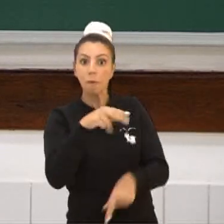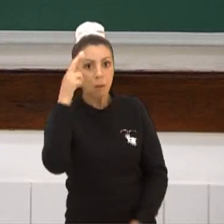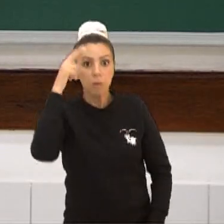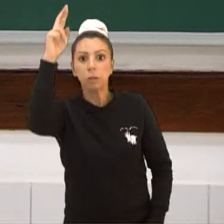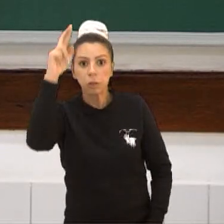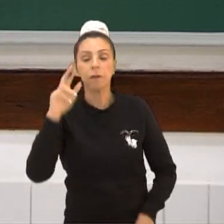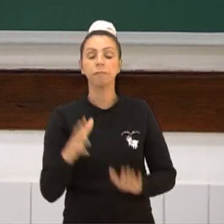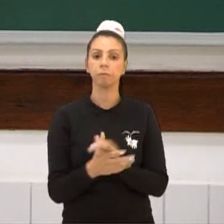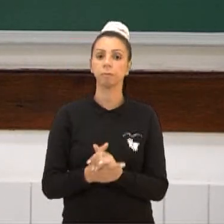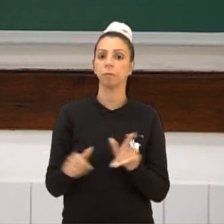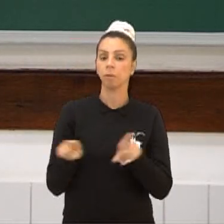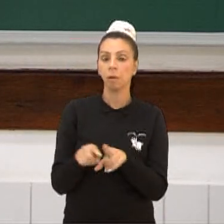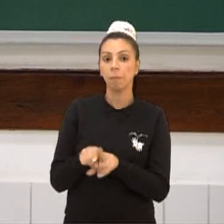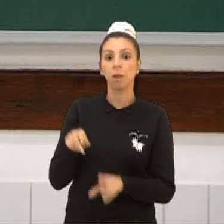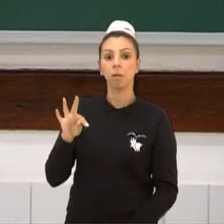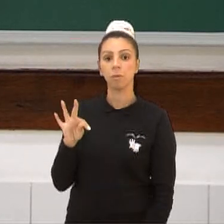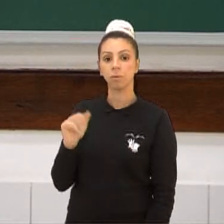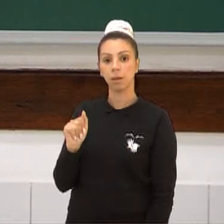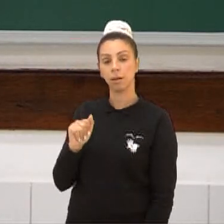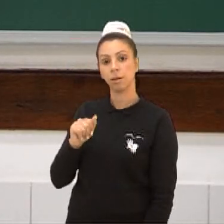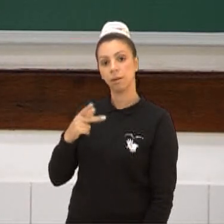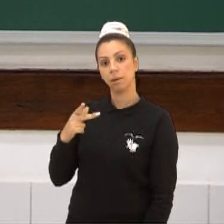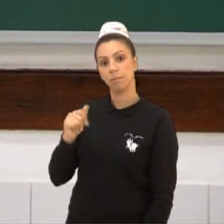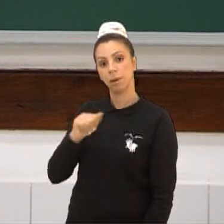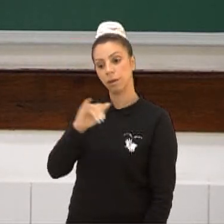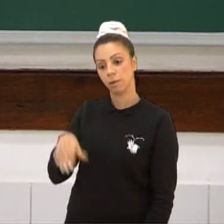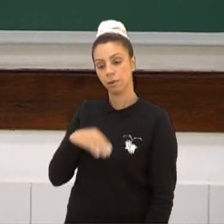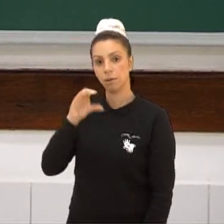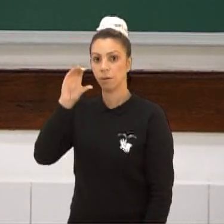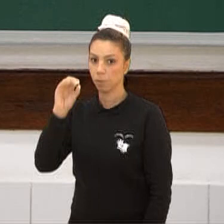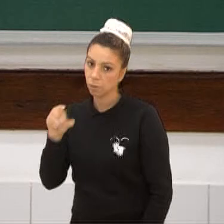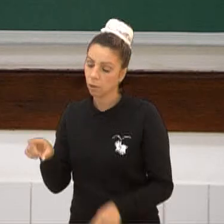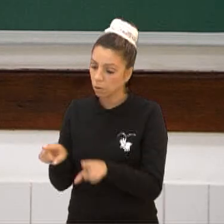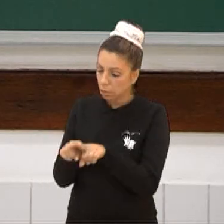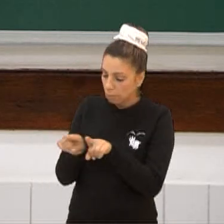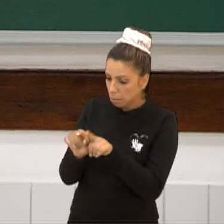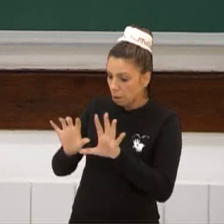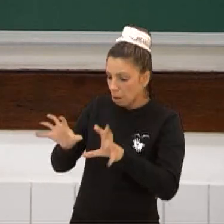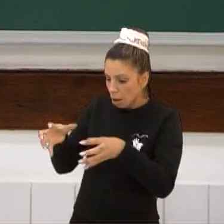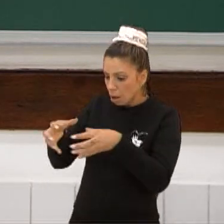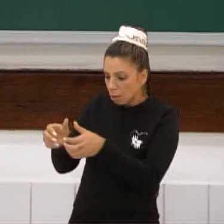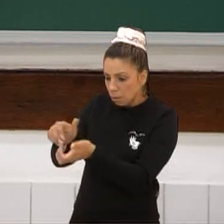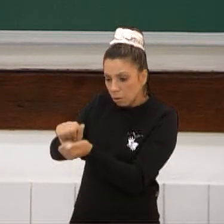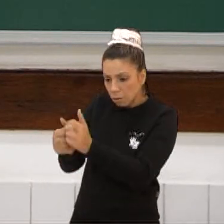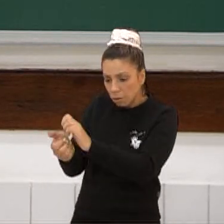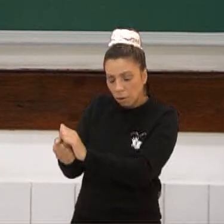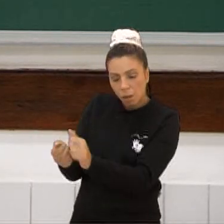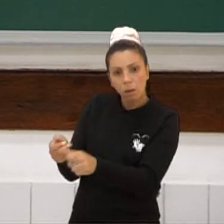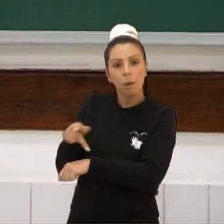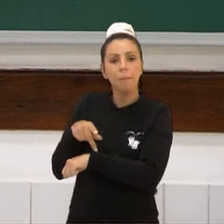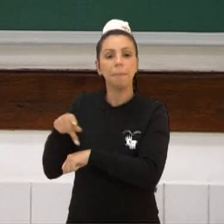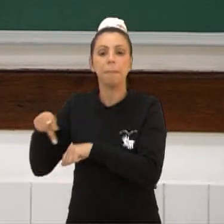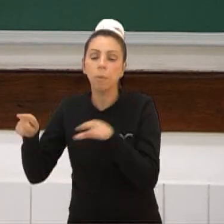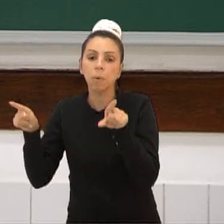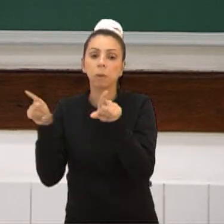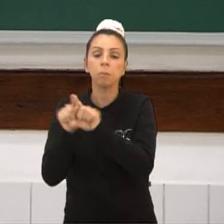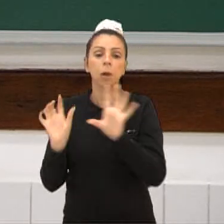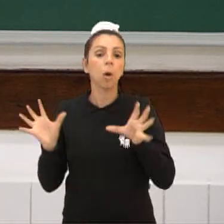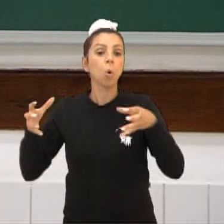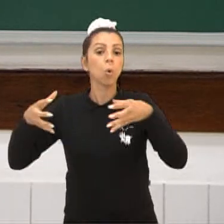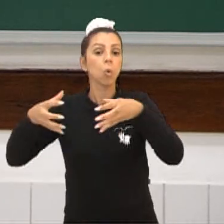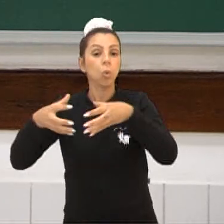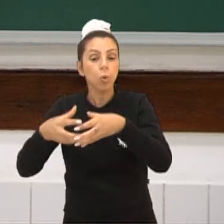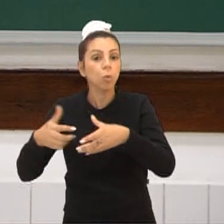vimos sobre os Tapajós, que os Tapajós também tinham uma cerâmica muito refinada, era um povo bastante guerreiro e eles faziam